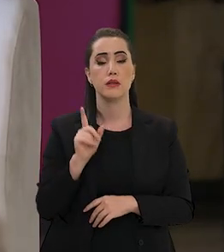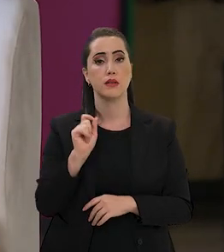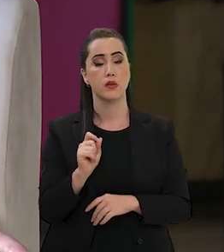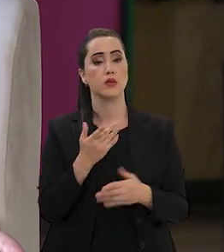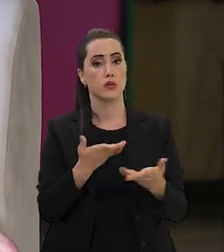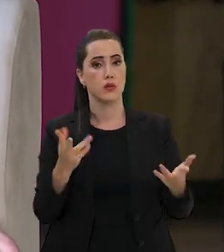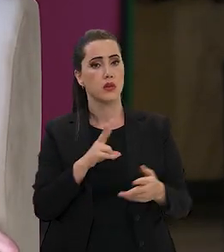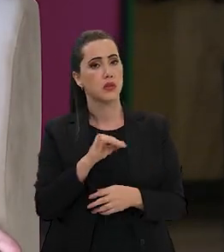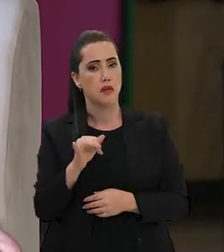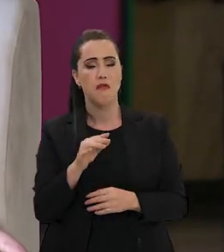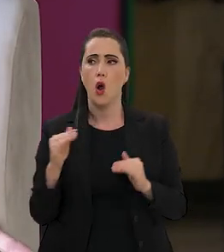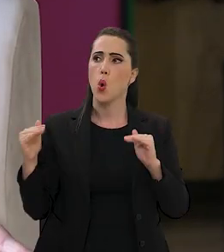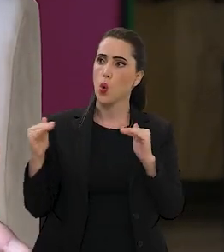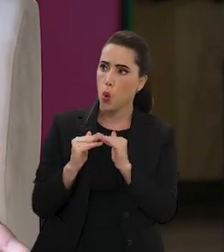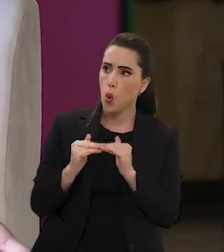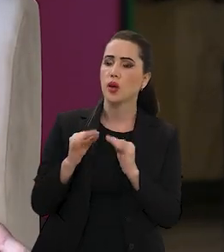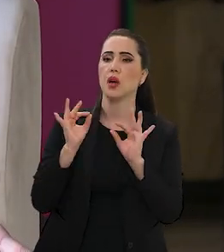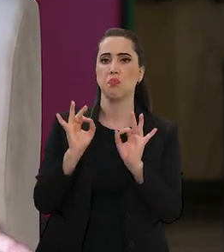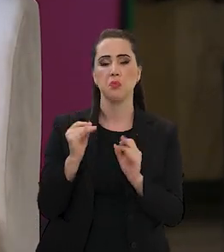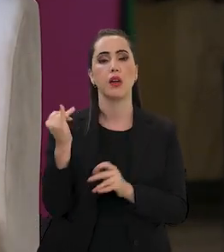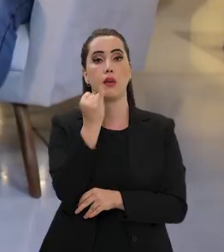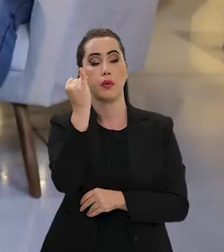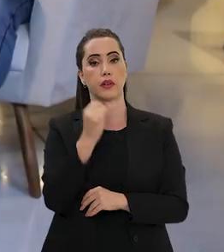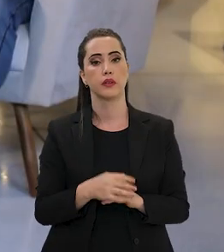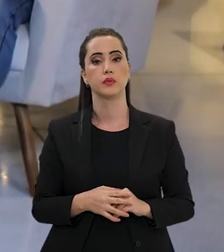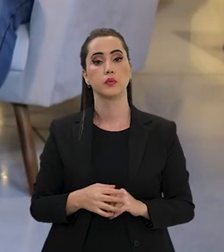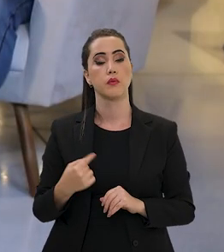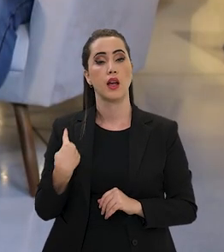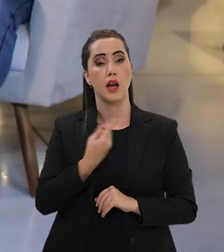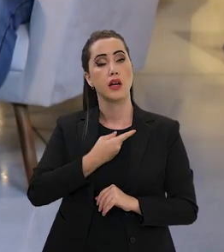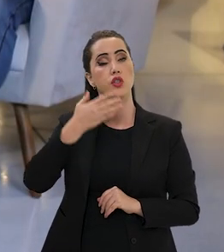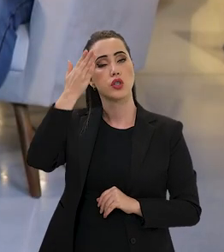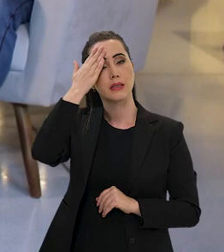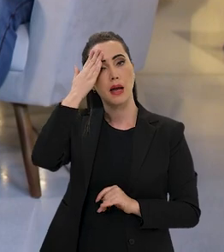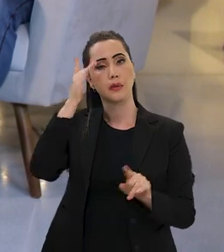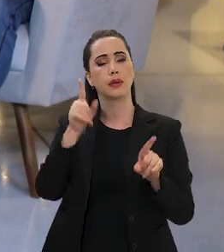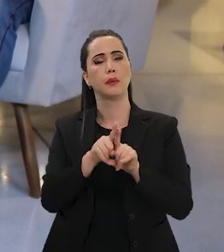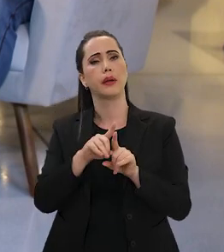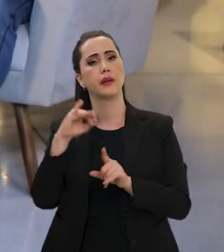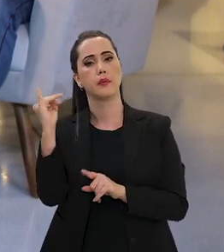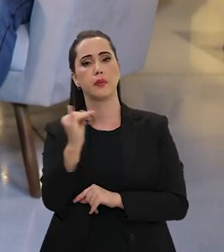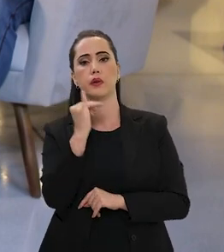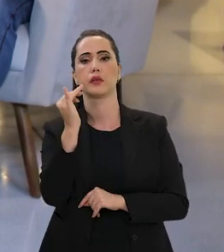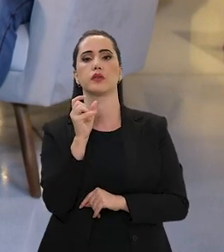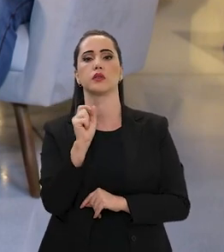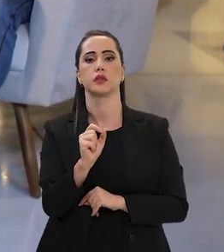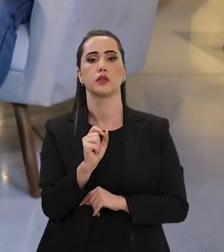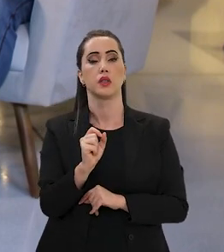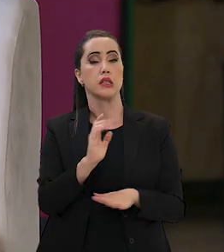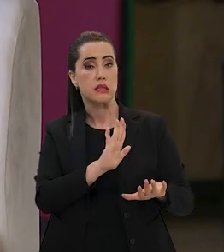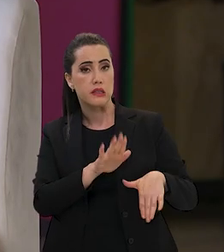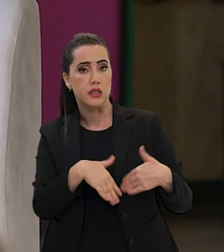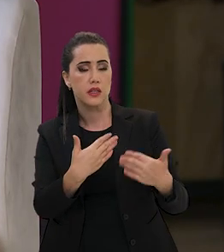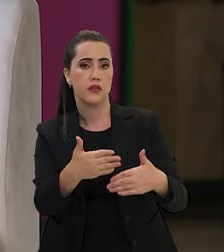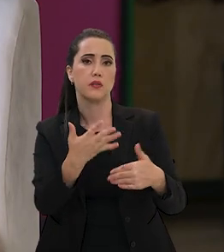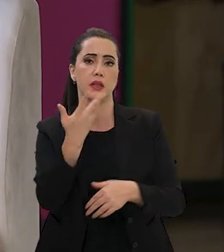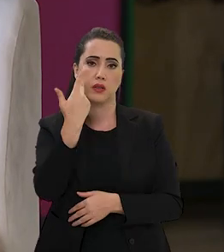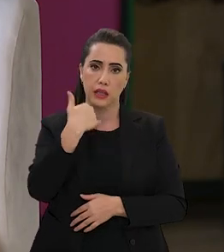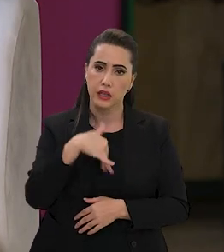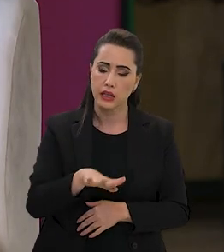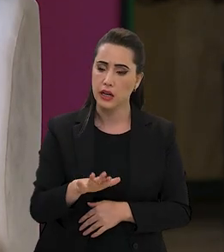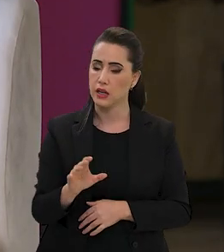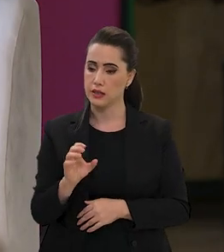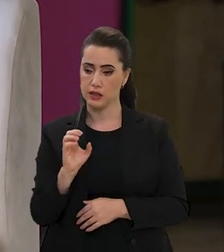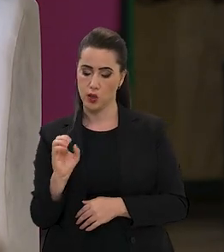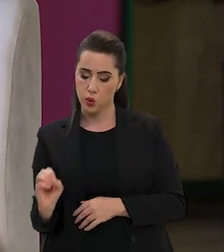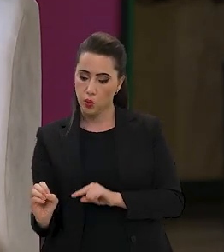brasileiro vai ser favorável. A gente sabe também, Paulo, que eu acho que é super importante também, esse